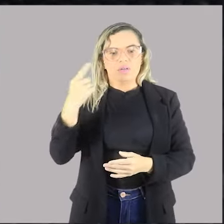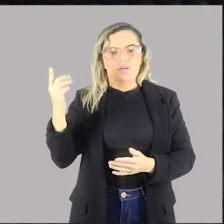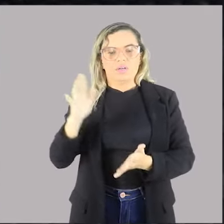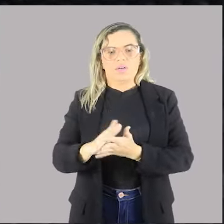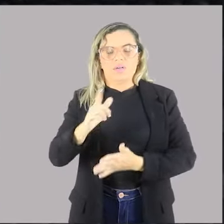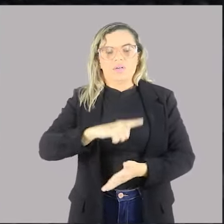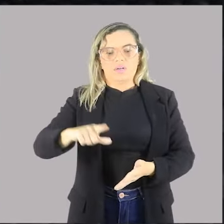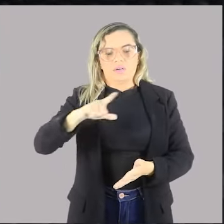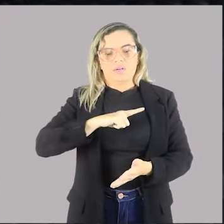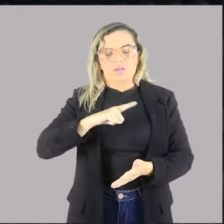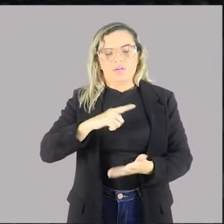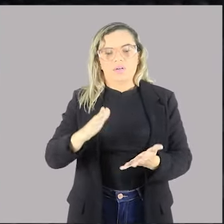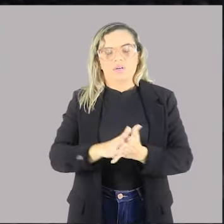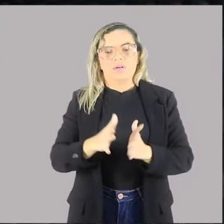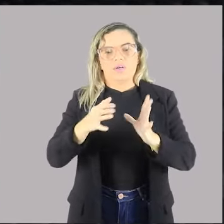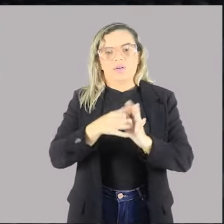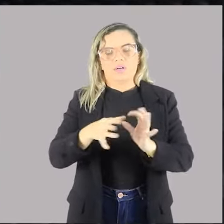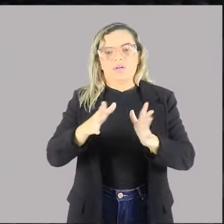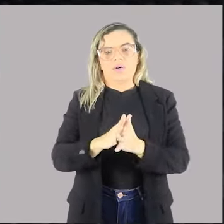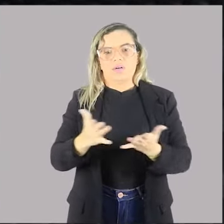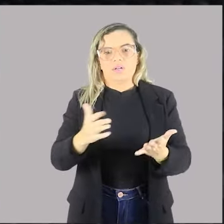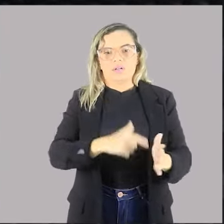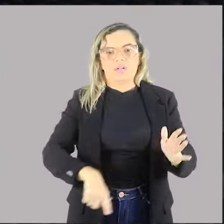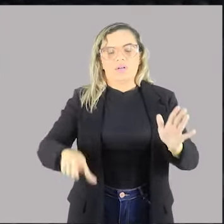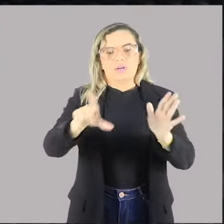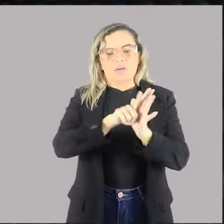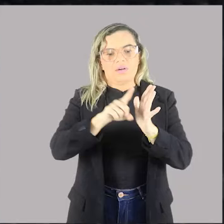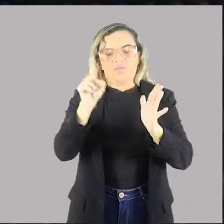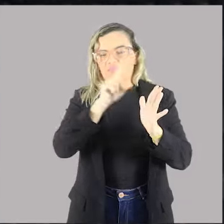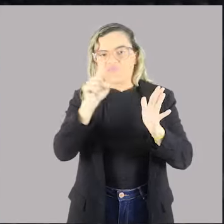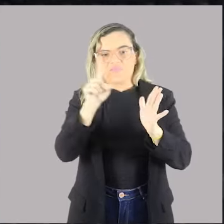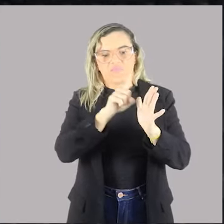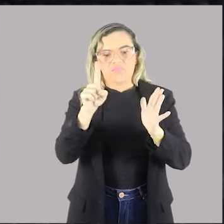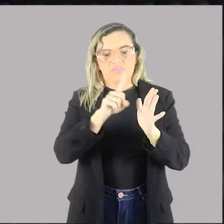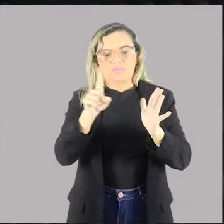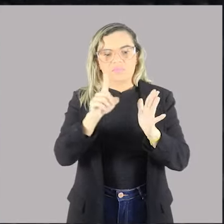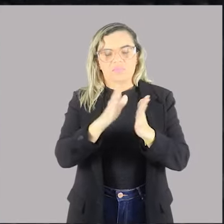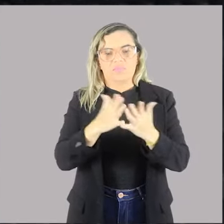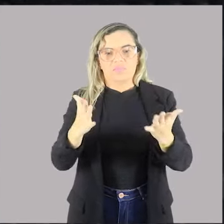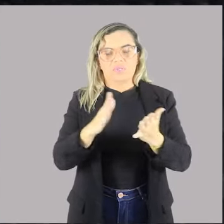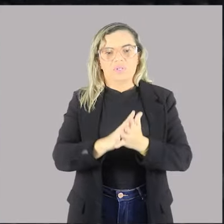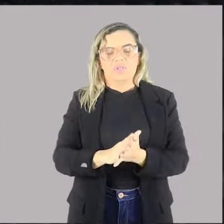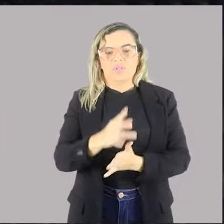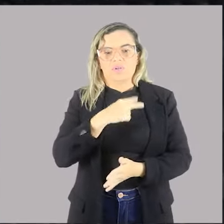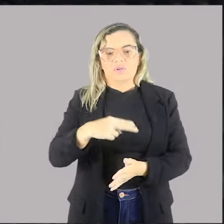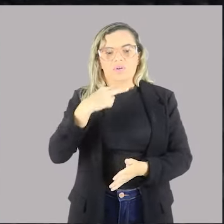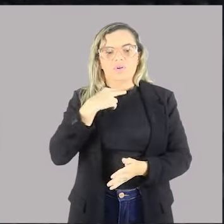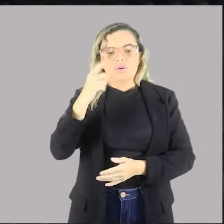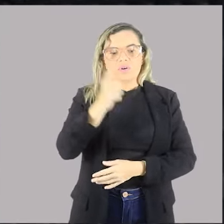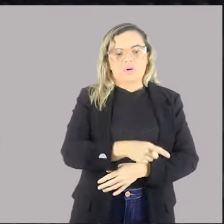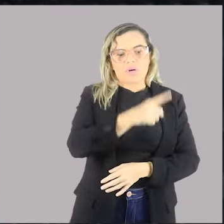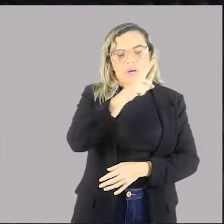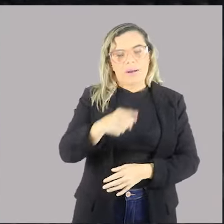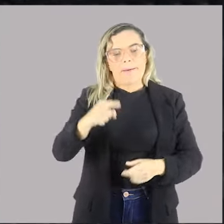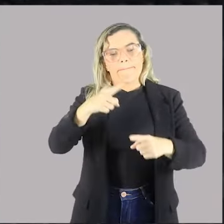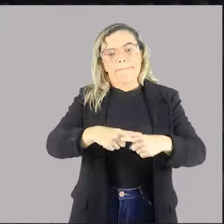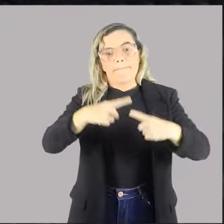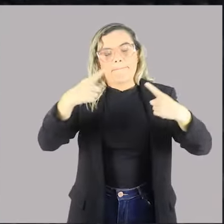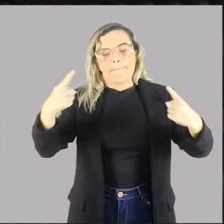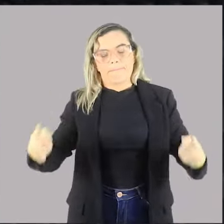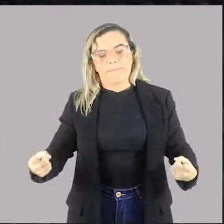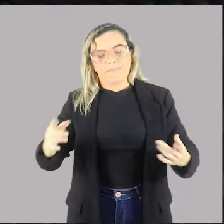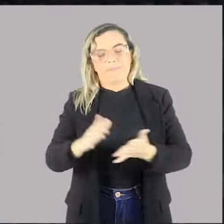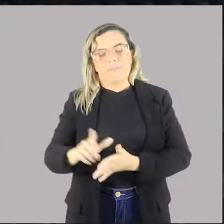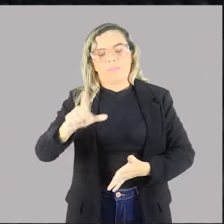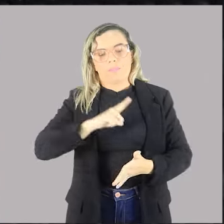regulamentos autônomos é uma existência lícita, legal, ok? Não é. Não são permitidos, são vedados. No entanto, há